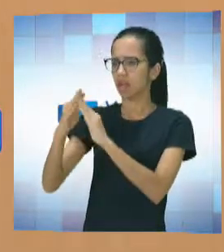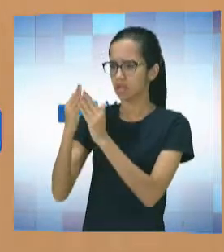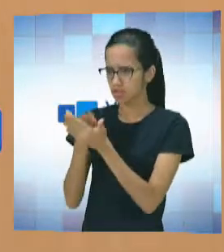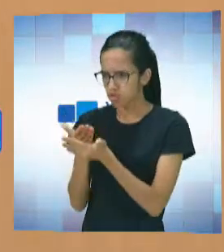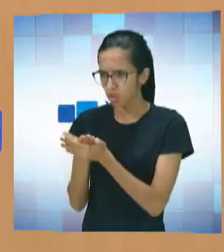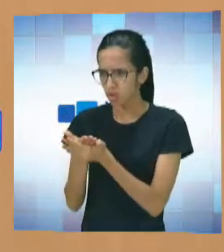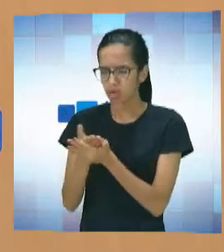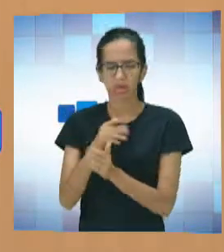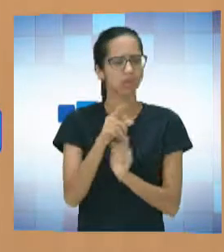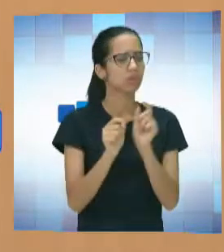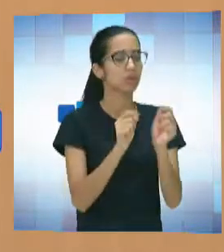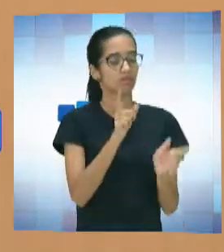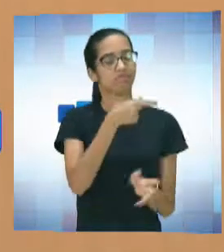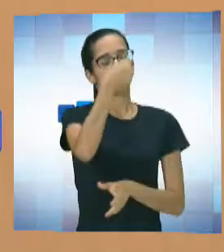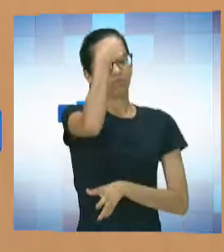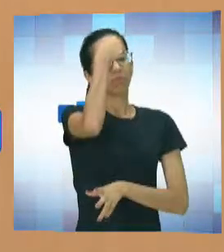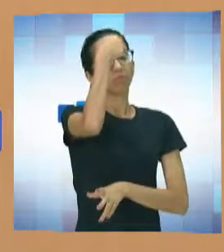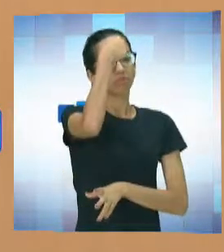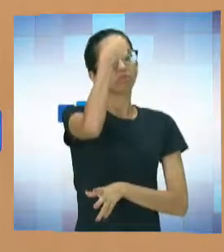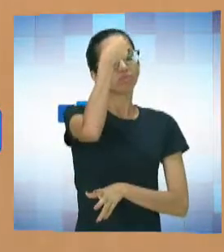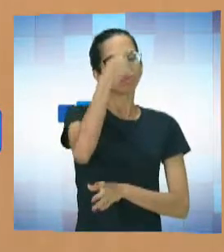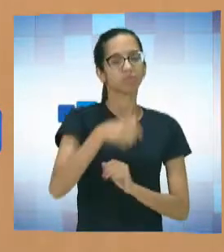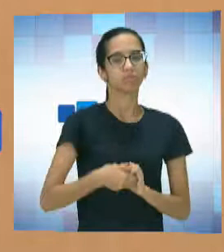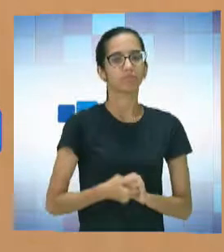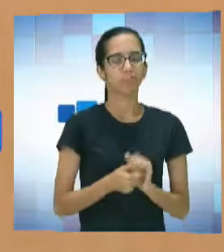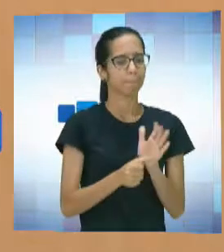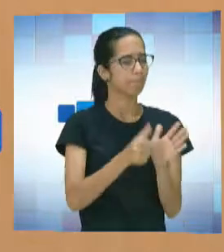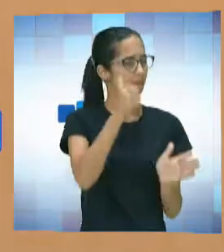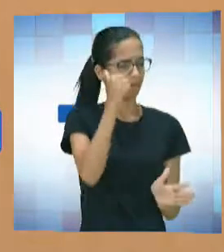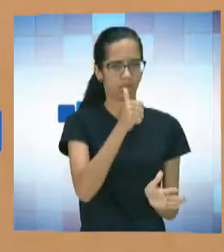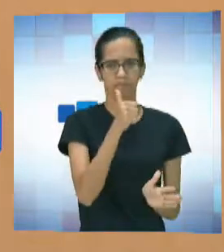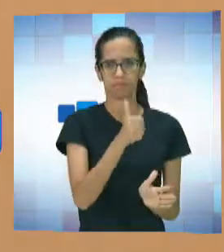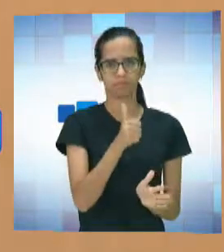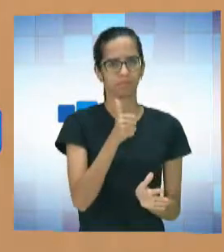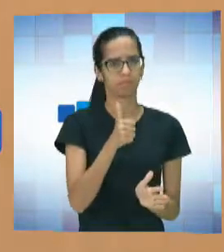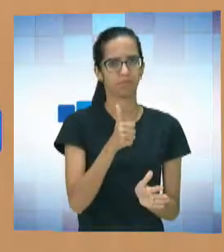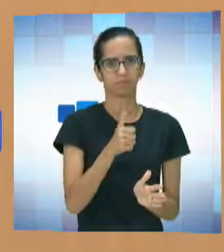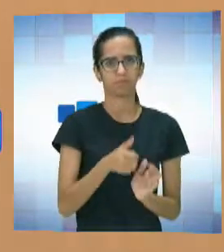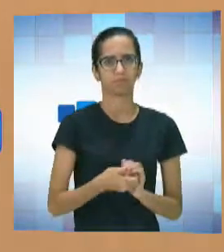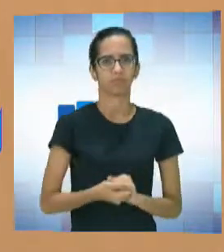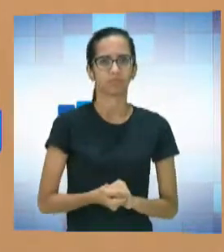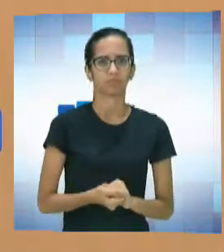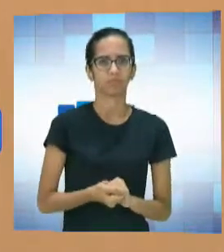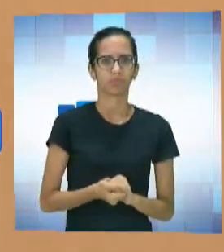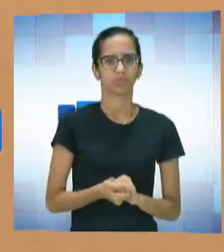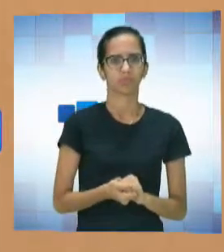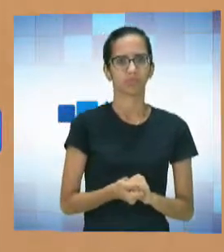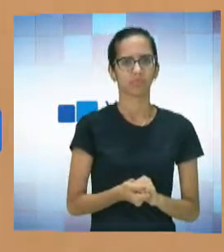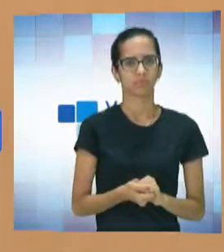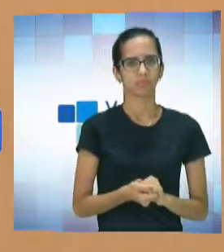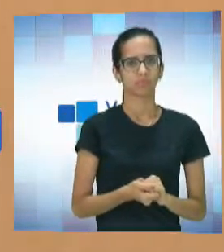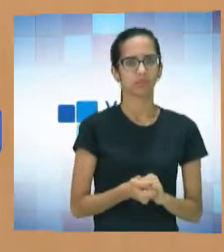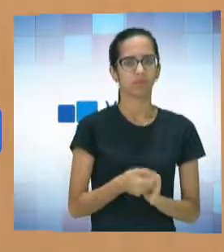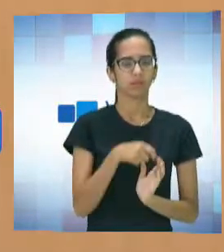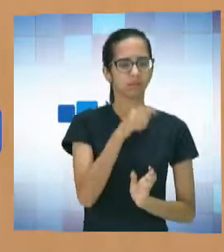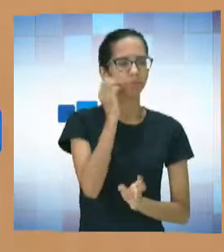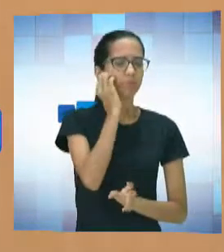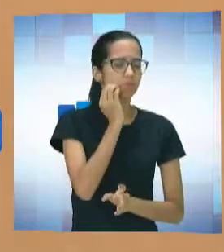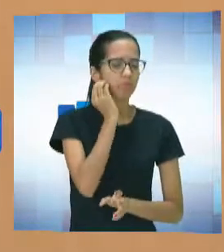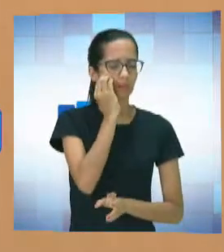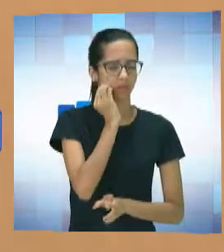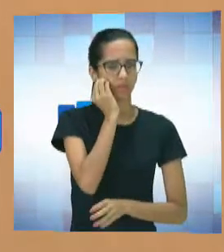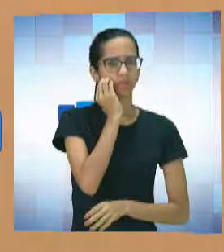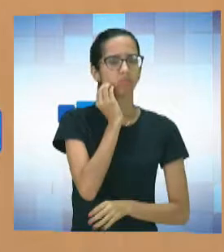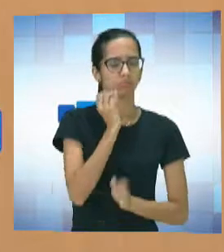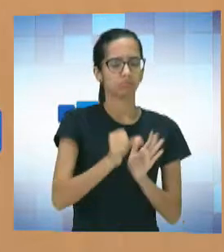intelectual. A intelectual. Sim, a intelectual foi bem... Foi uma das primeiras experiências para a gente,